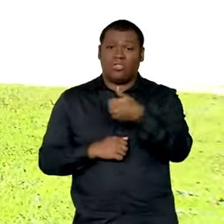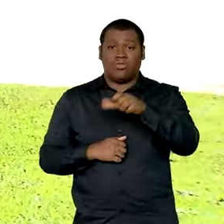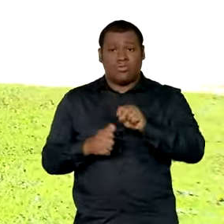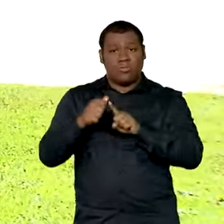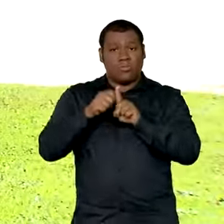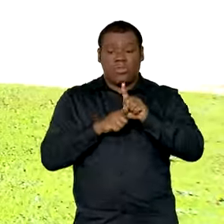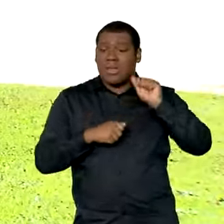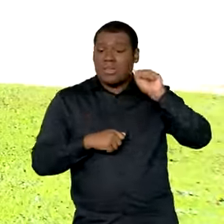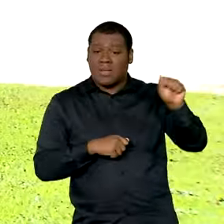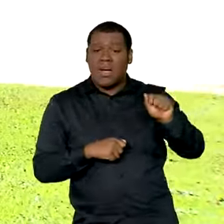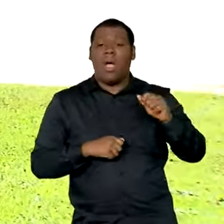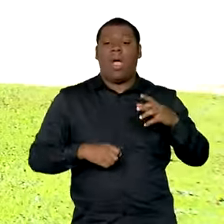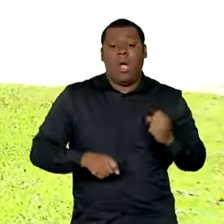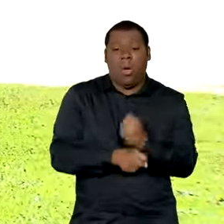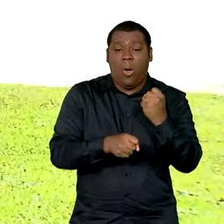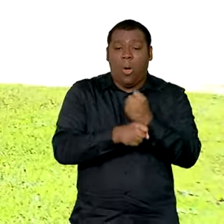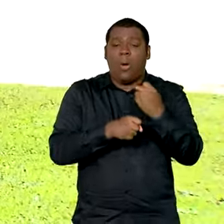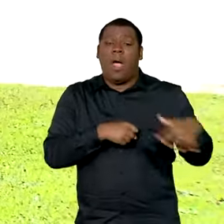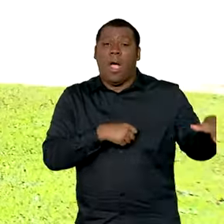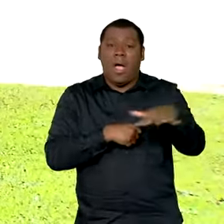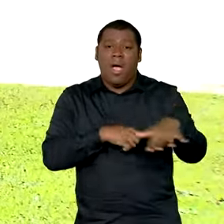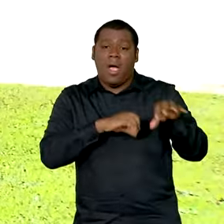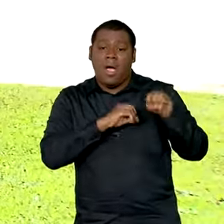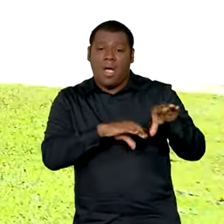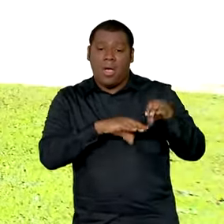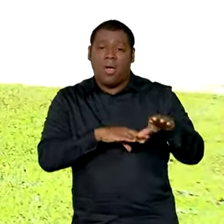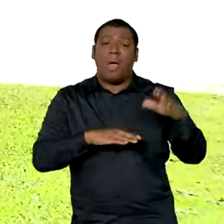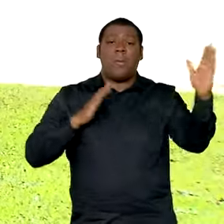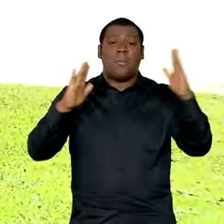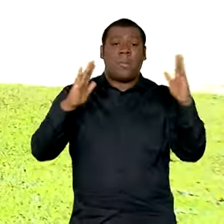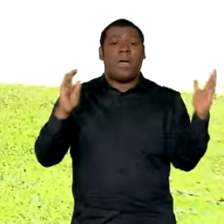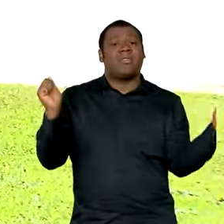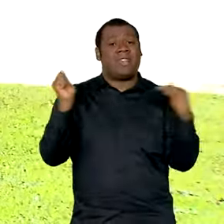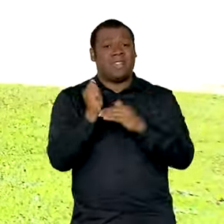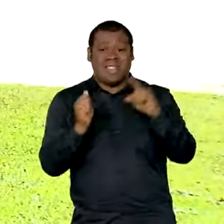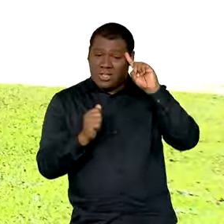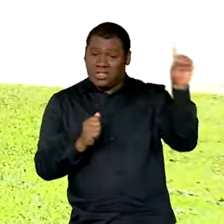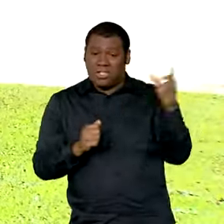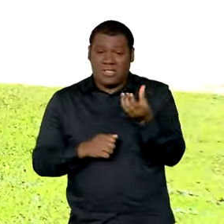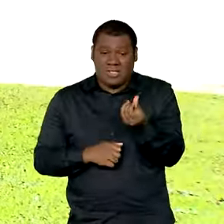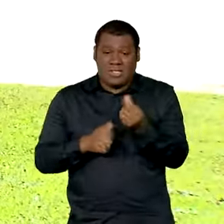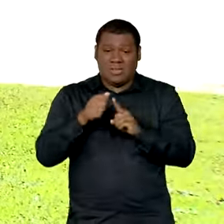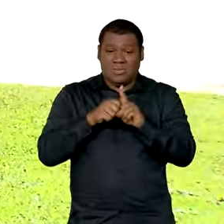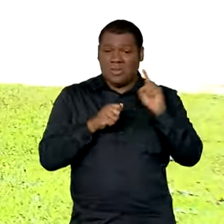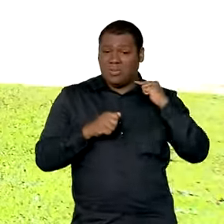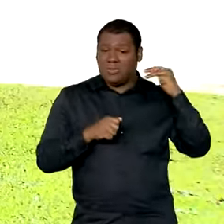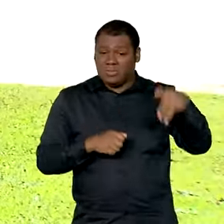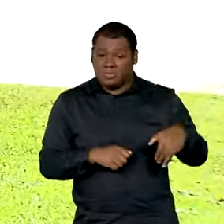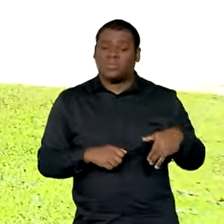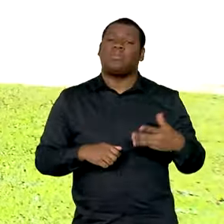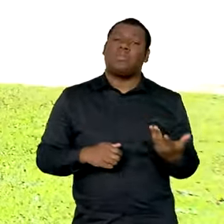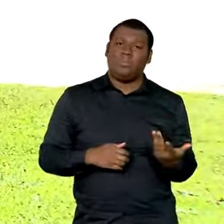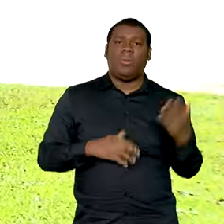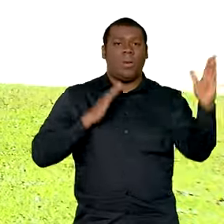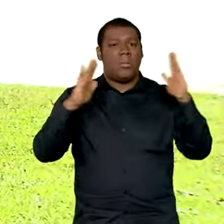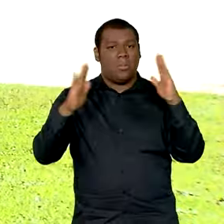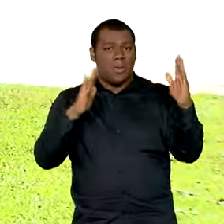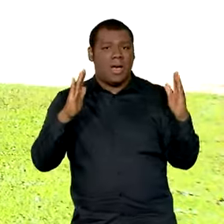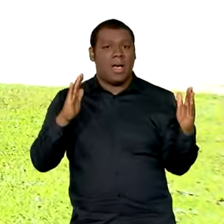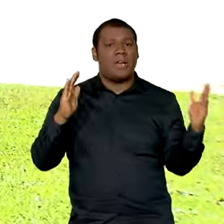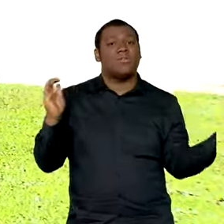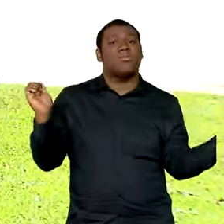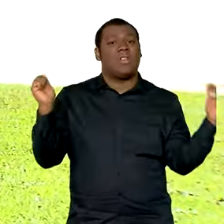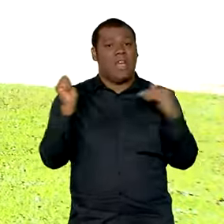Já para as obras na parte de educação, a data final é dia 6 de maio. E na parte de infraestrutura relacionada na área de